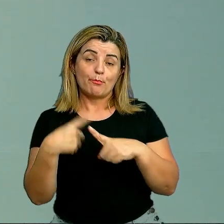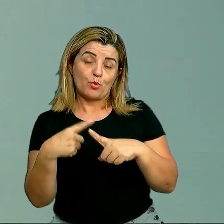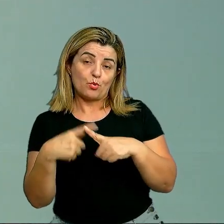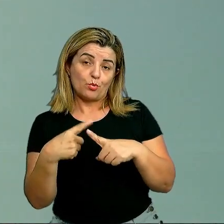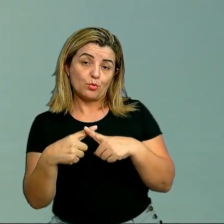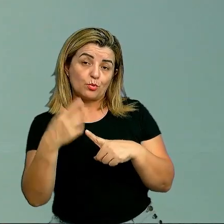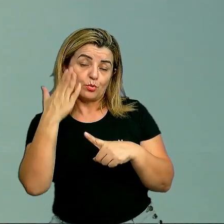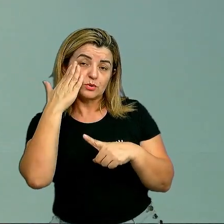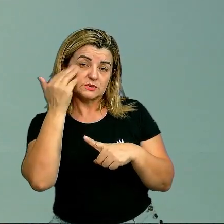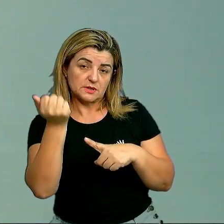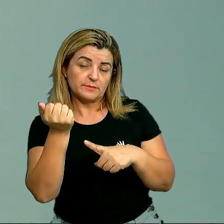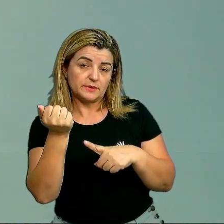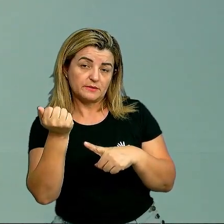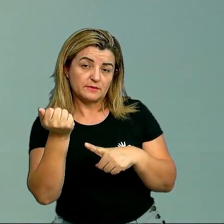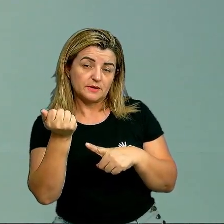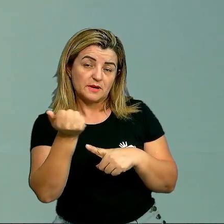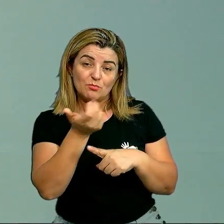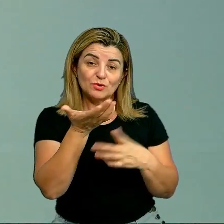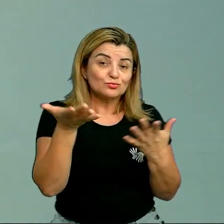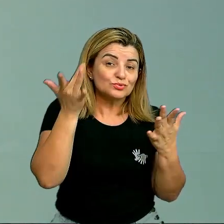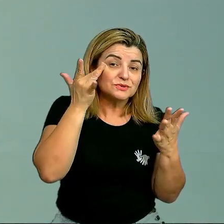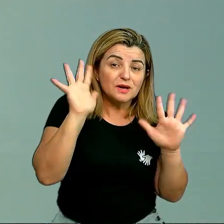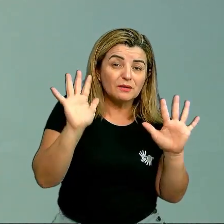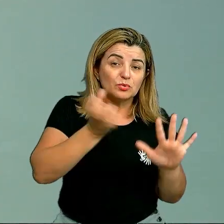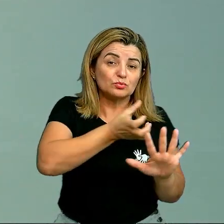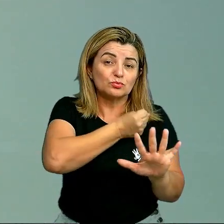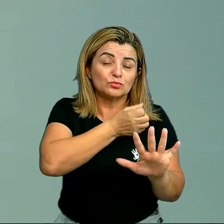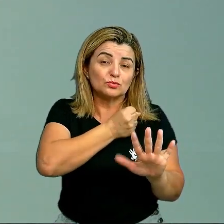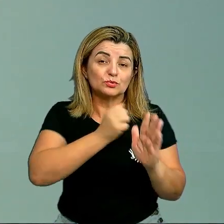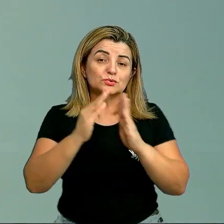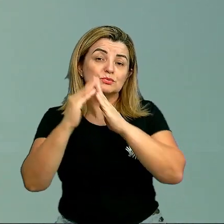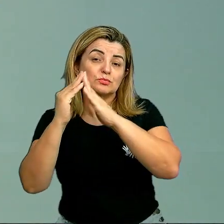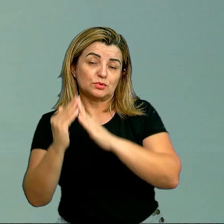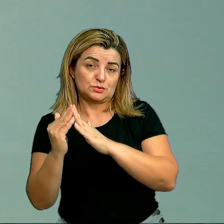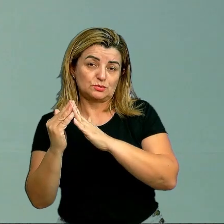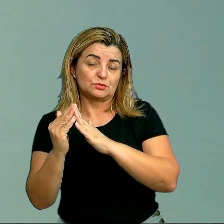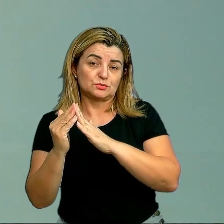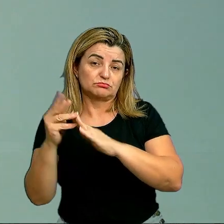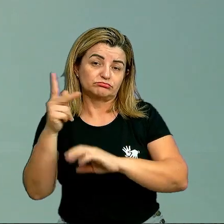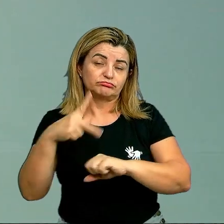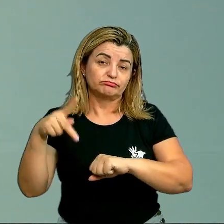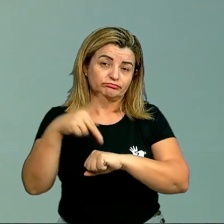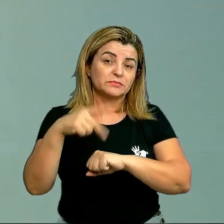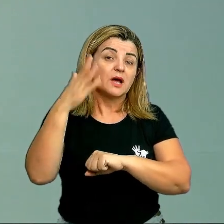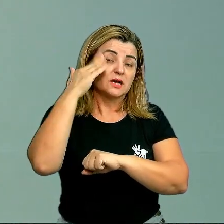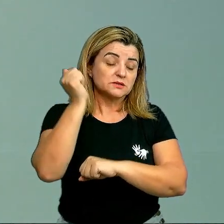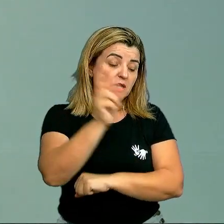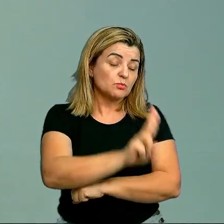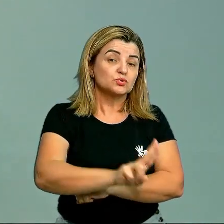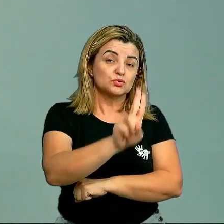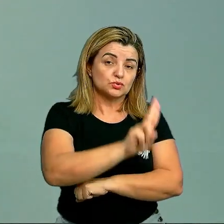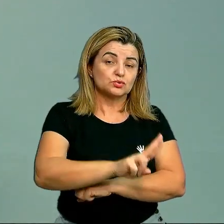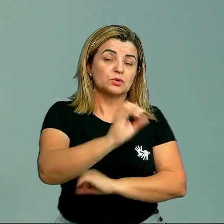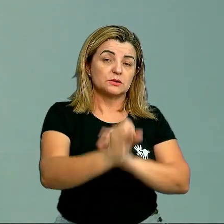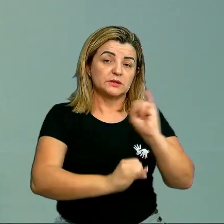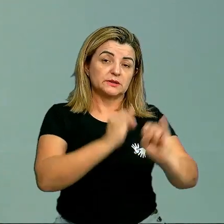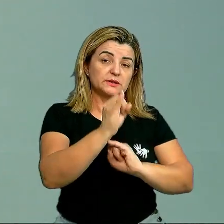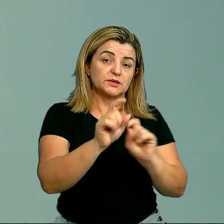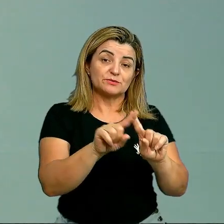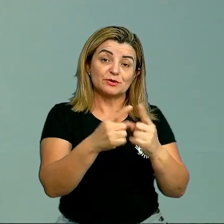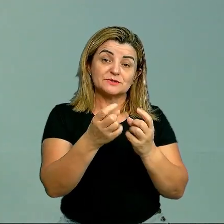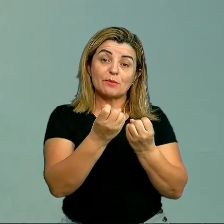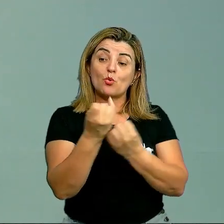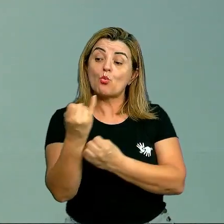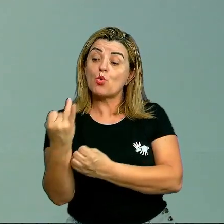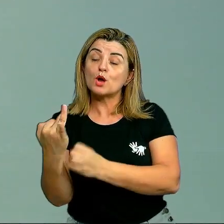sabe ali, mas não sabe o número de habitantes, tá? Sabe o número de internautas, mas não sabe aquele número exato